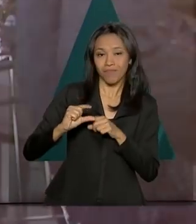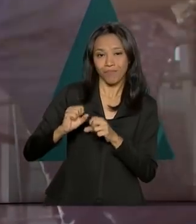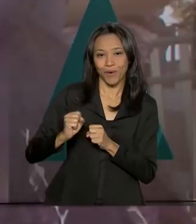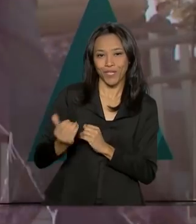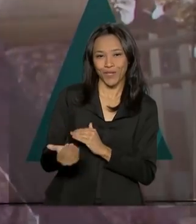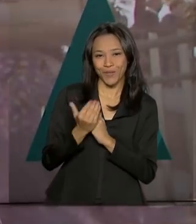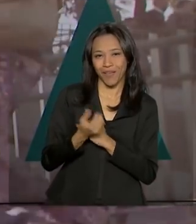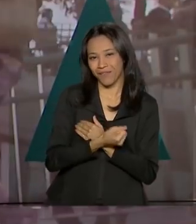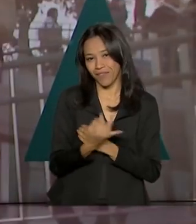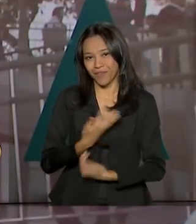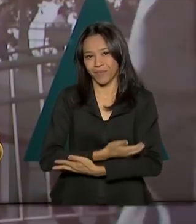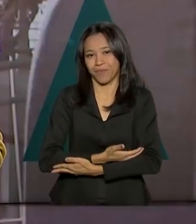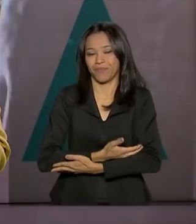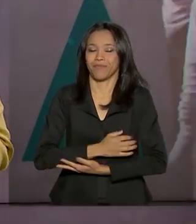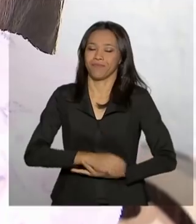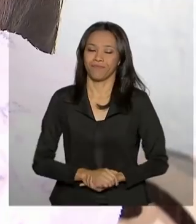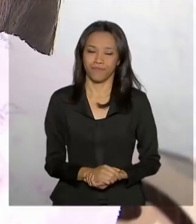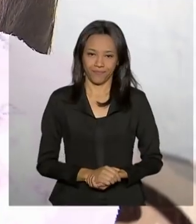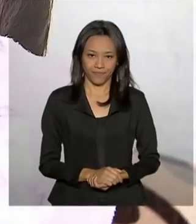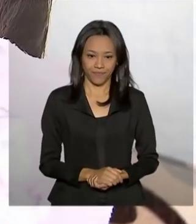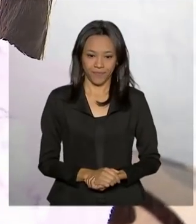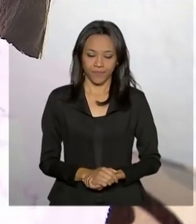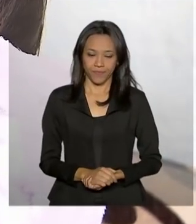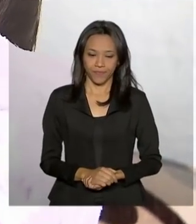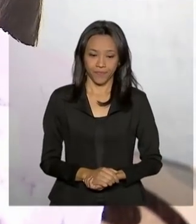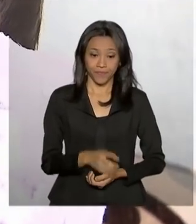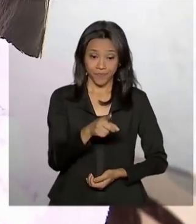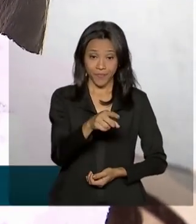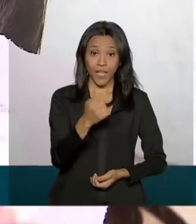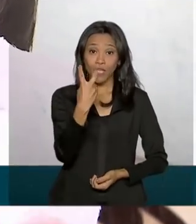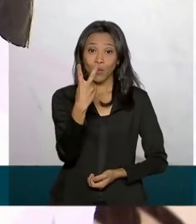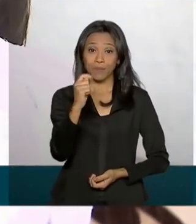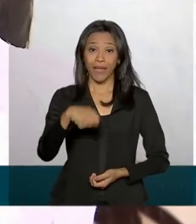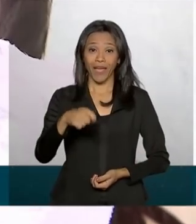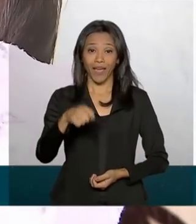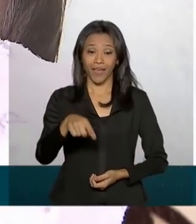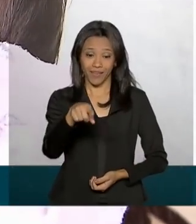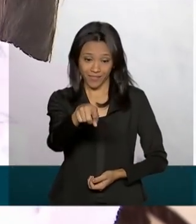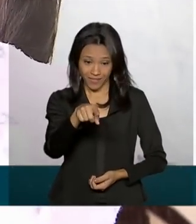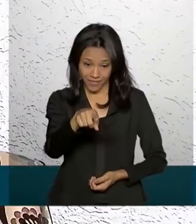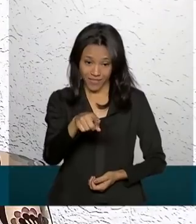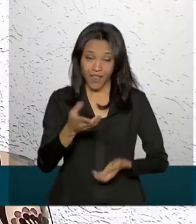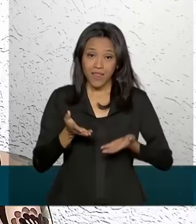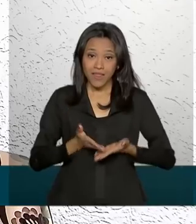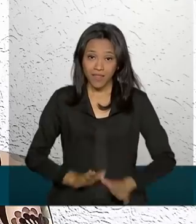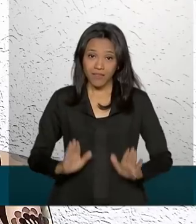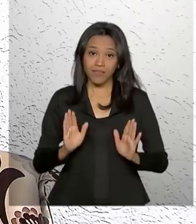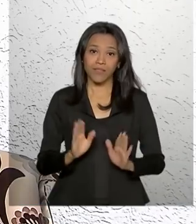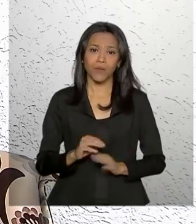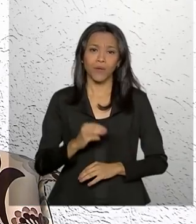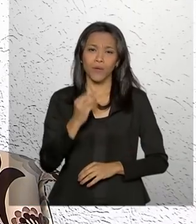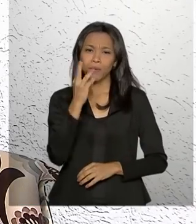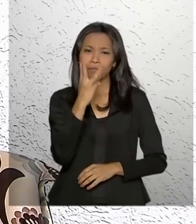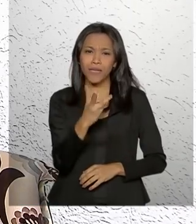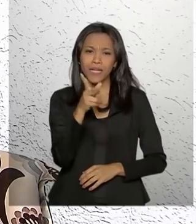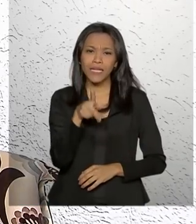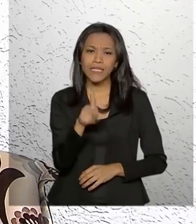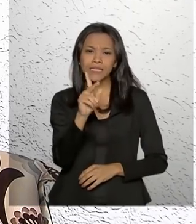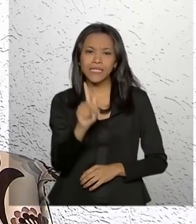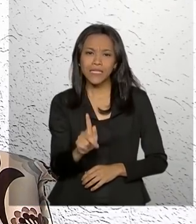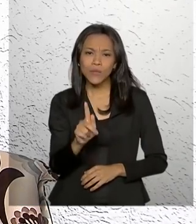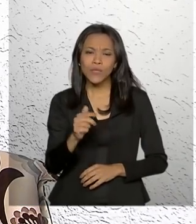ajudar muitos recém-nascidos. Há dois meses, Nalu nasceu com 3 quilos e